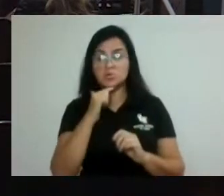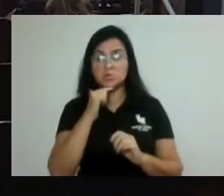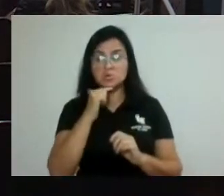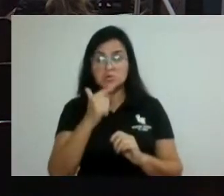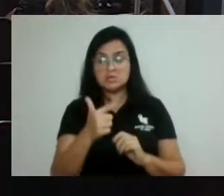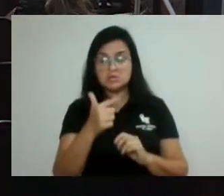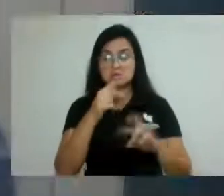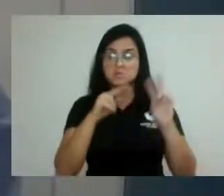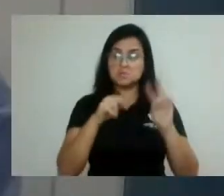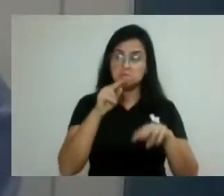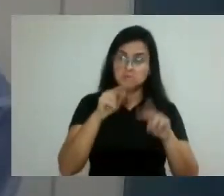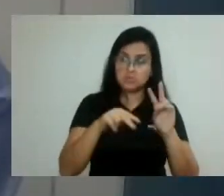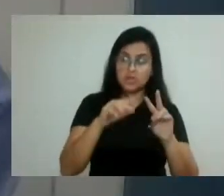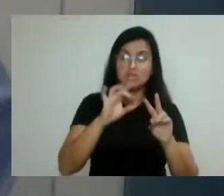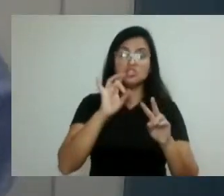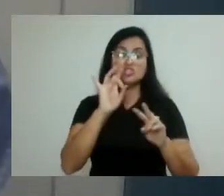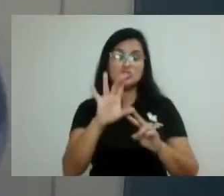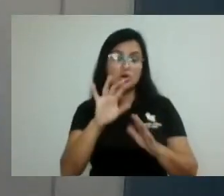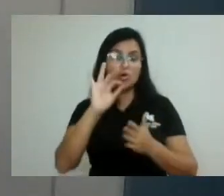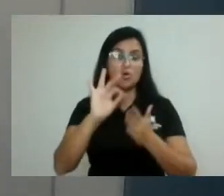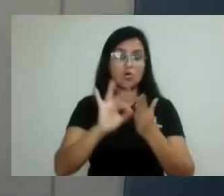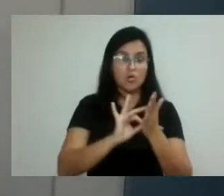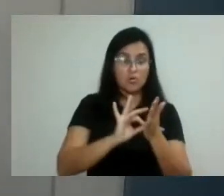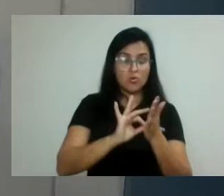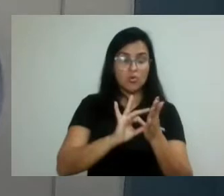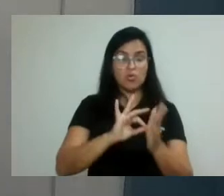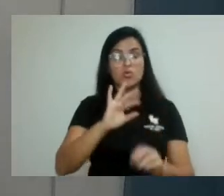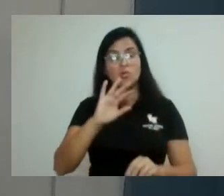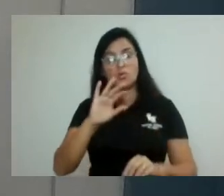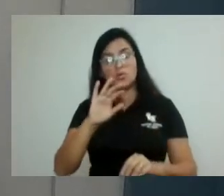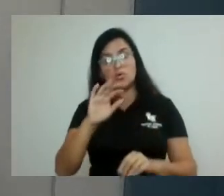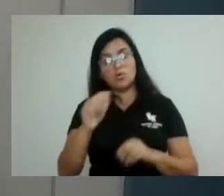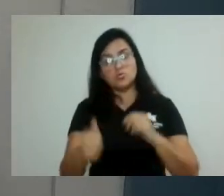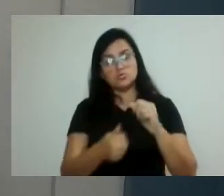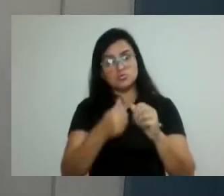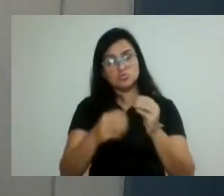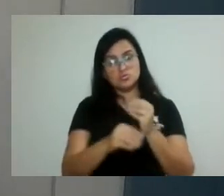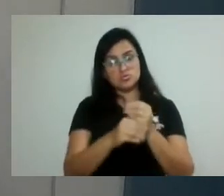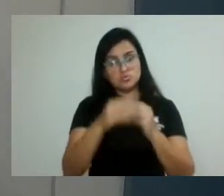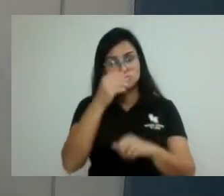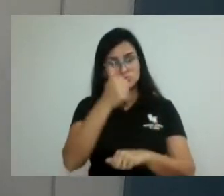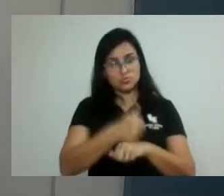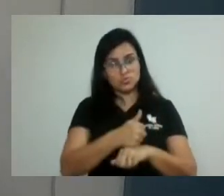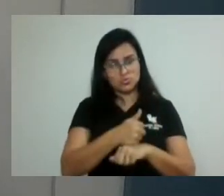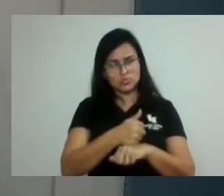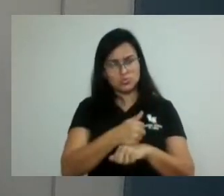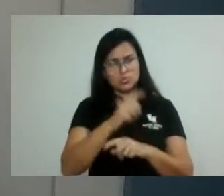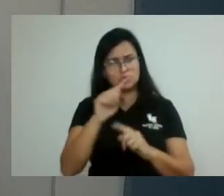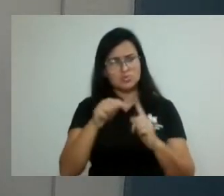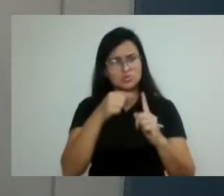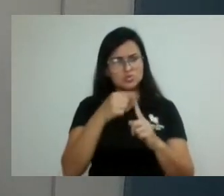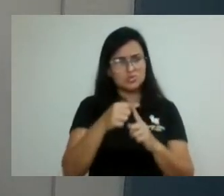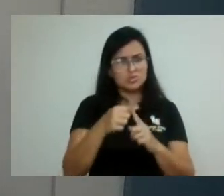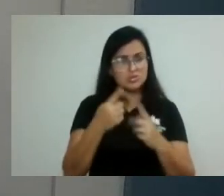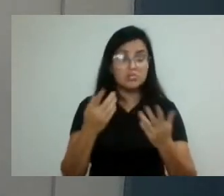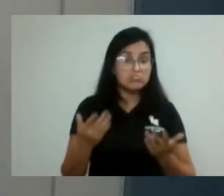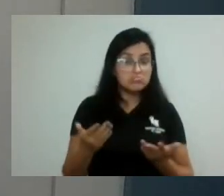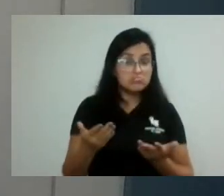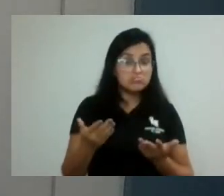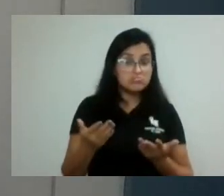correção de substitutiva e aditiva. E o vereador está pedindo para ver. Então, eu ia pedir para